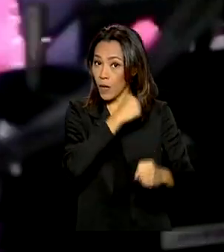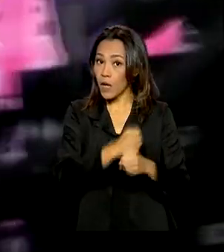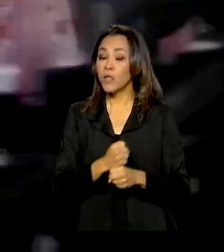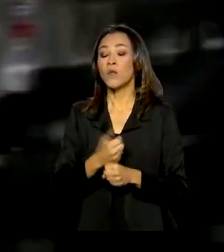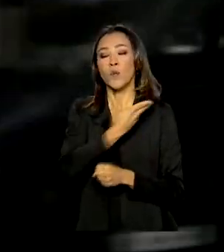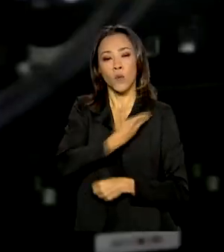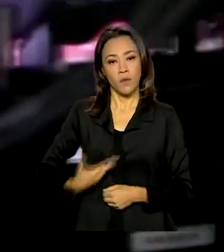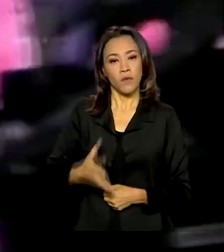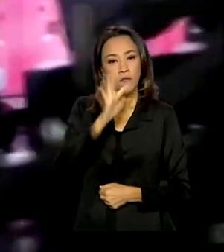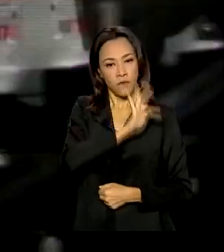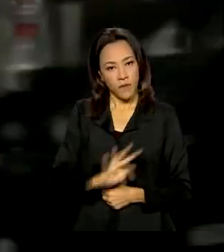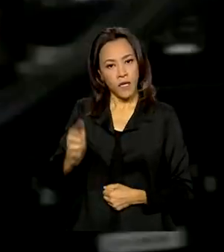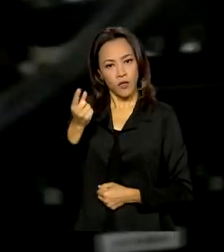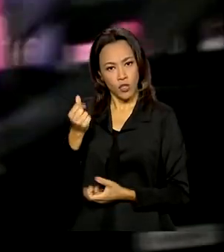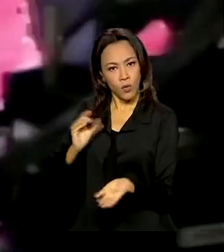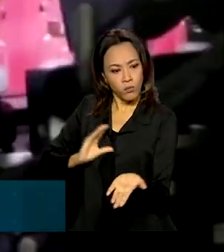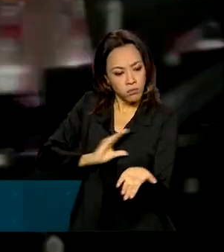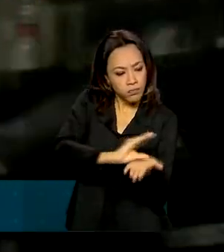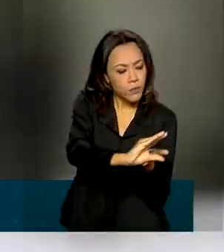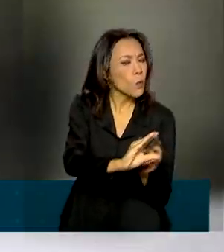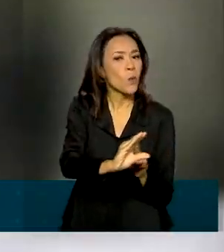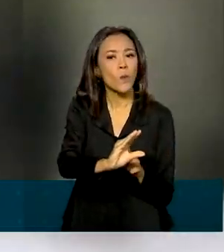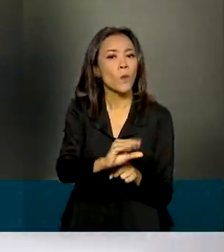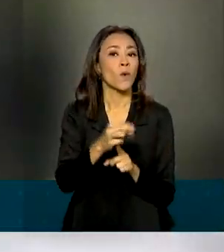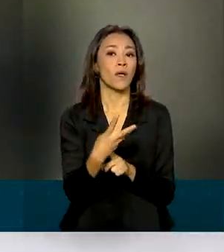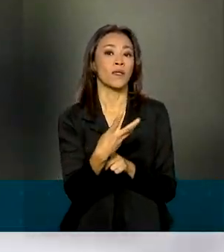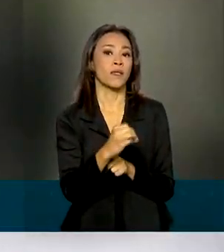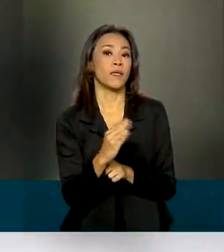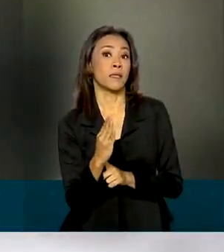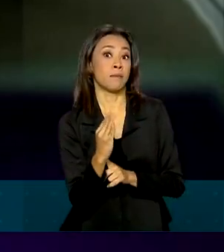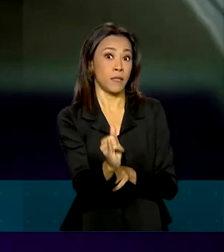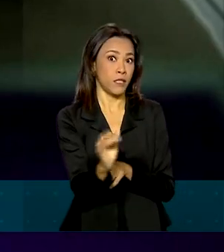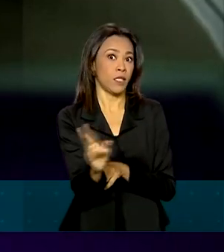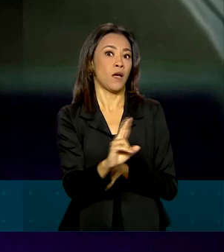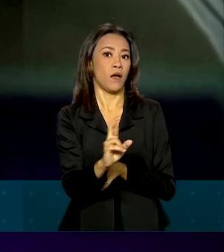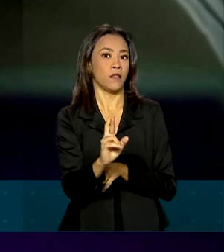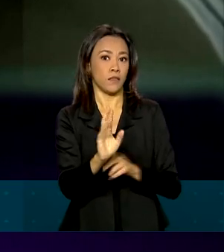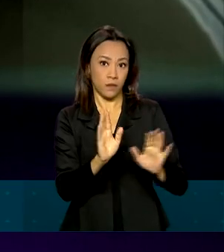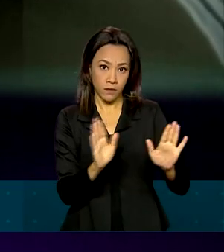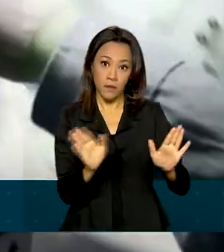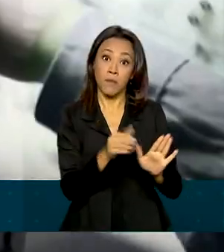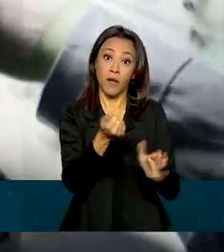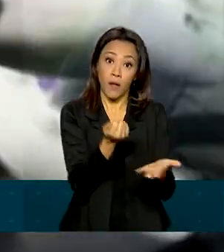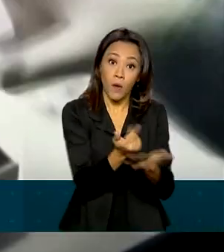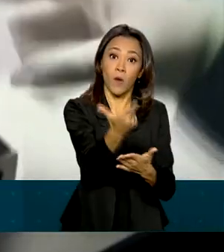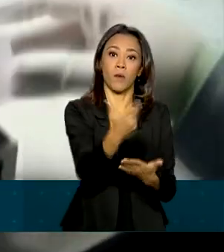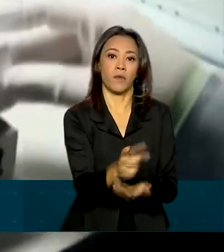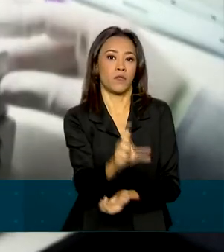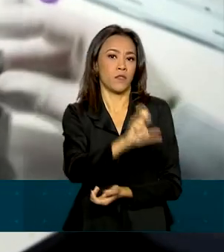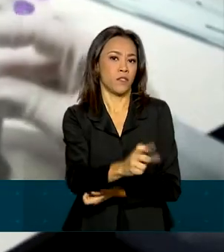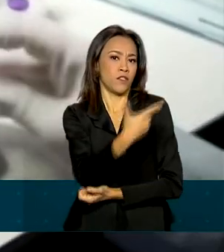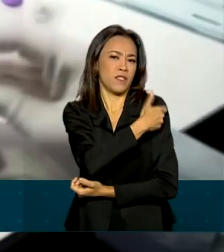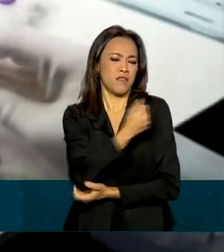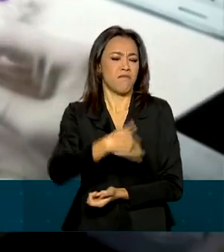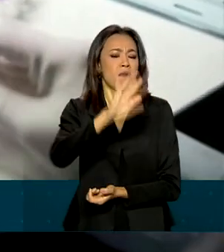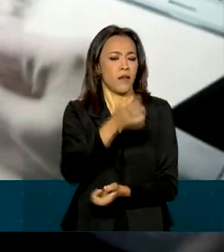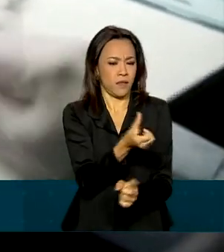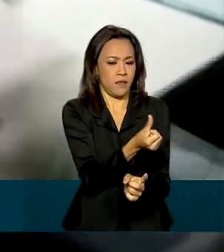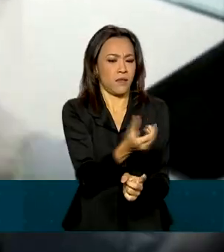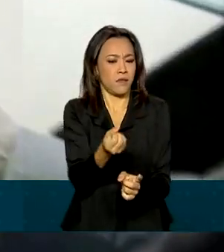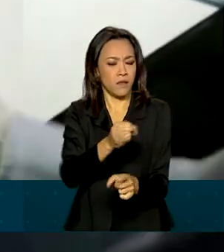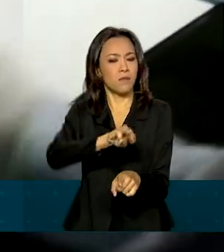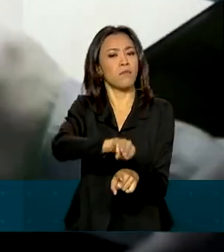federal para a aquisição de vacinas é de quase 30 bilhões de reais. Mais de 600 milhões de doses estão